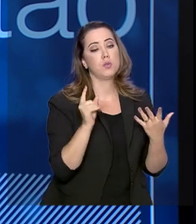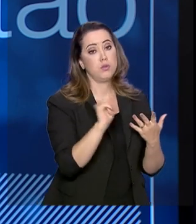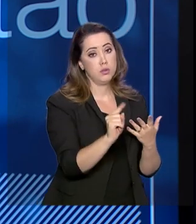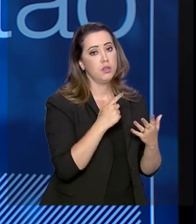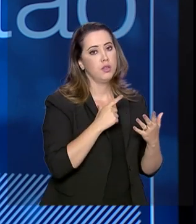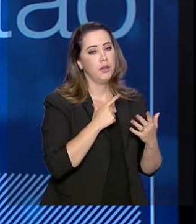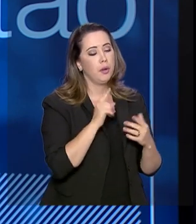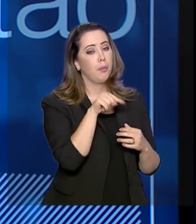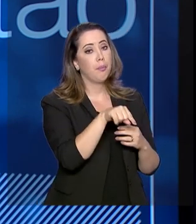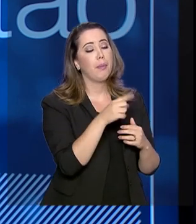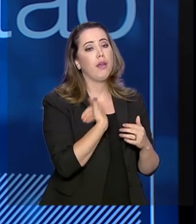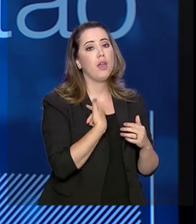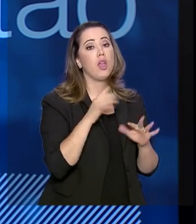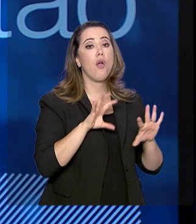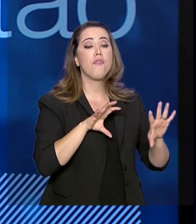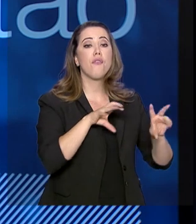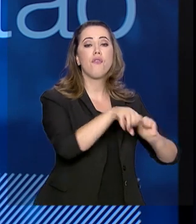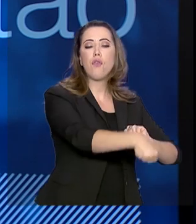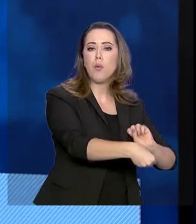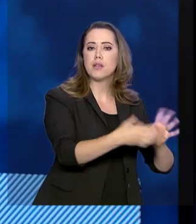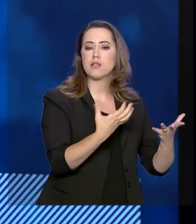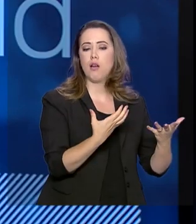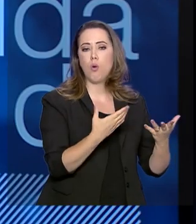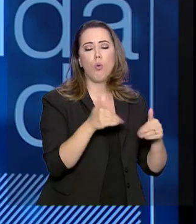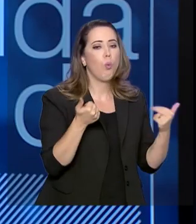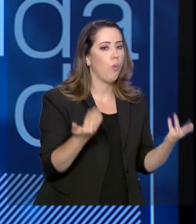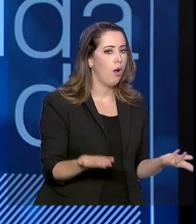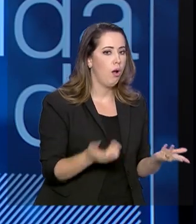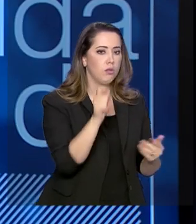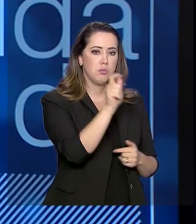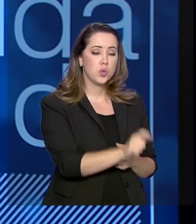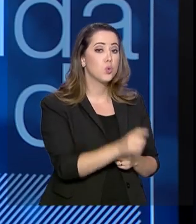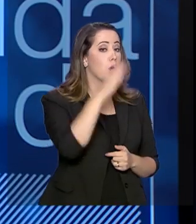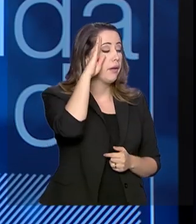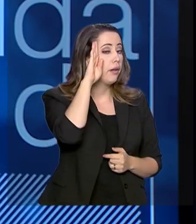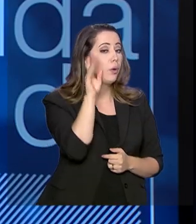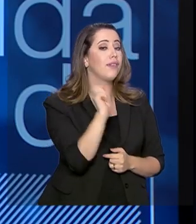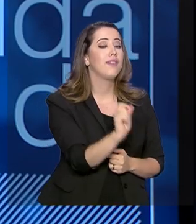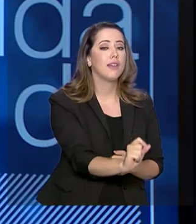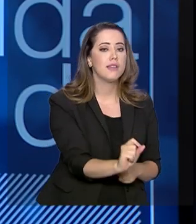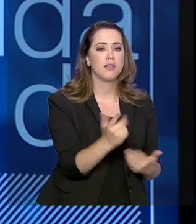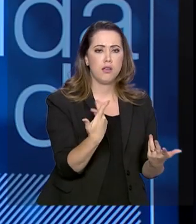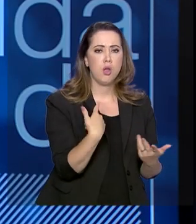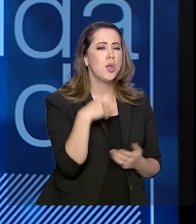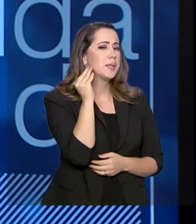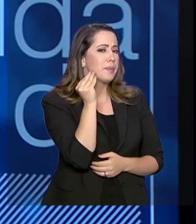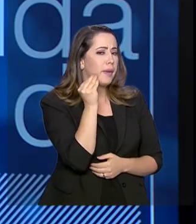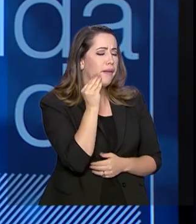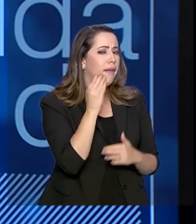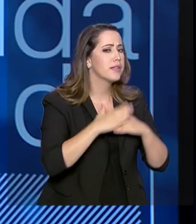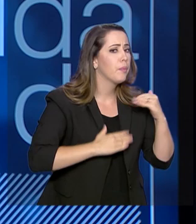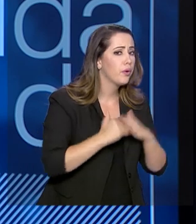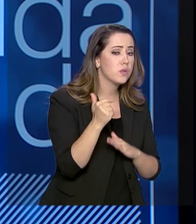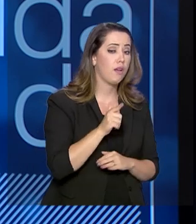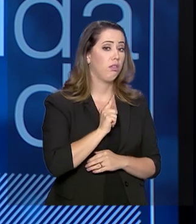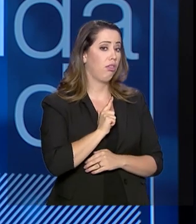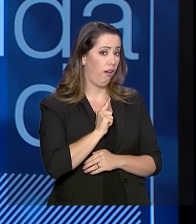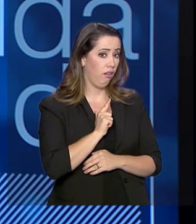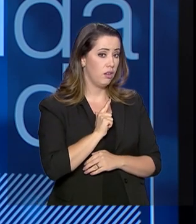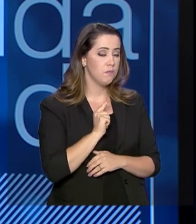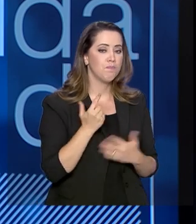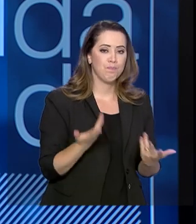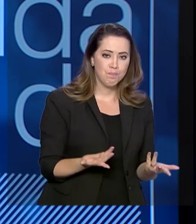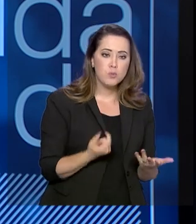que vão olhar a formação acadêmica e a experiência profissional prévia daquela pessoa. E esses